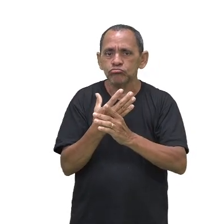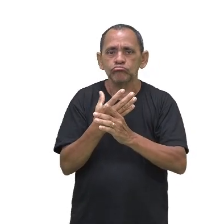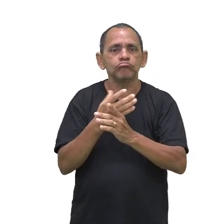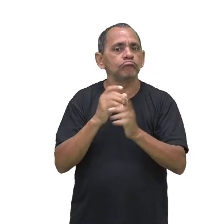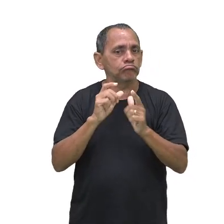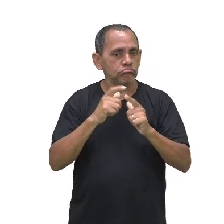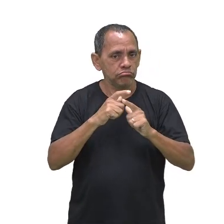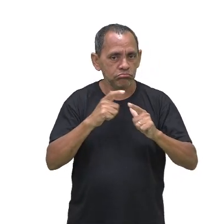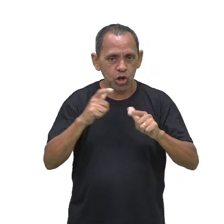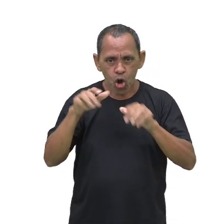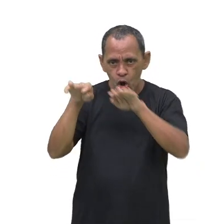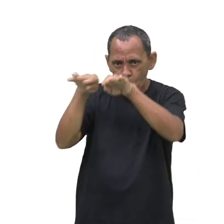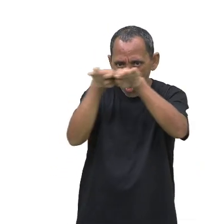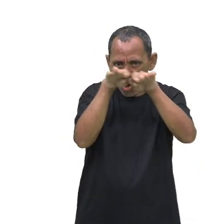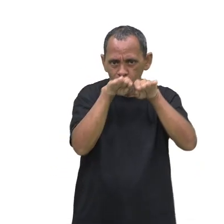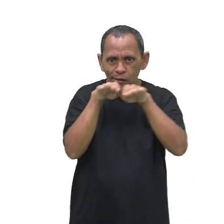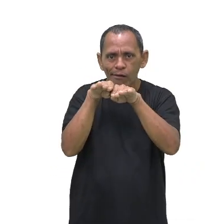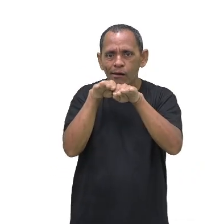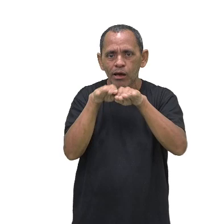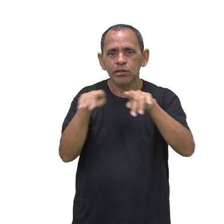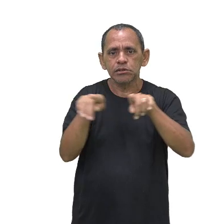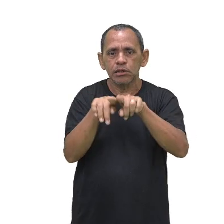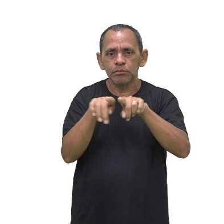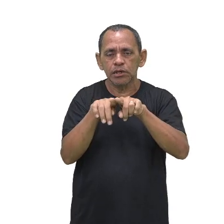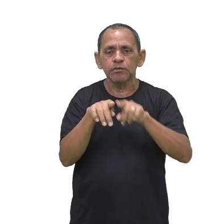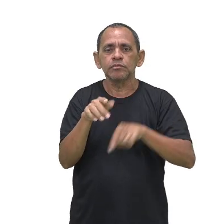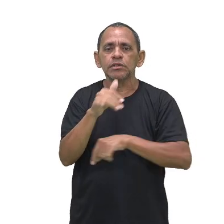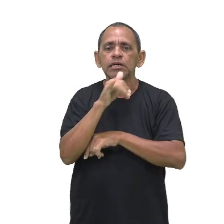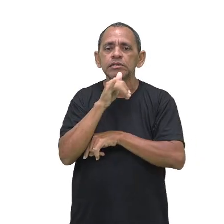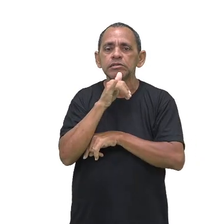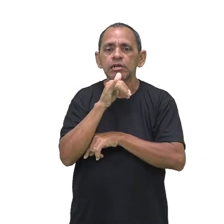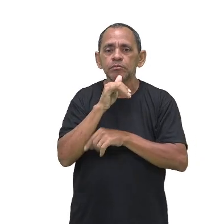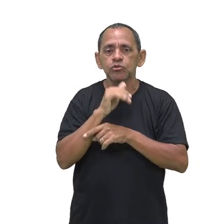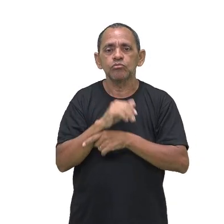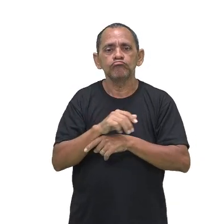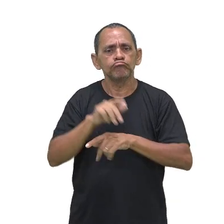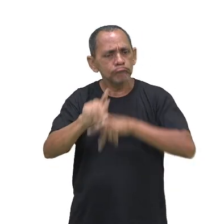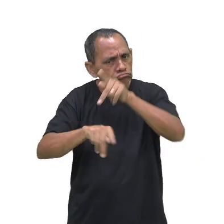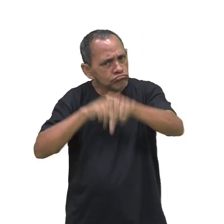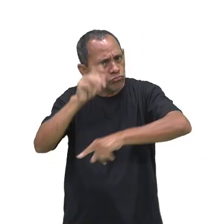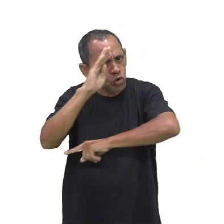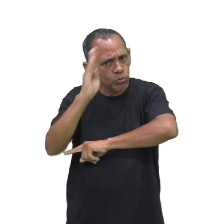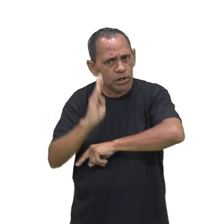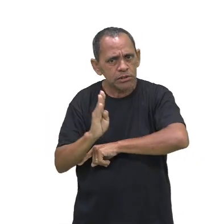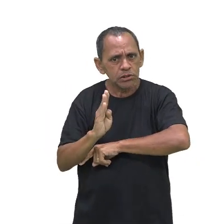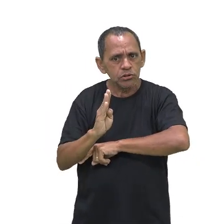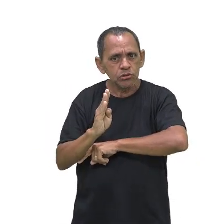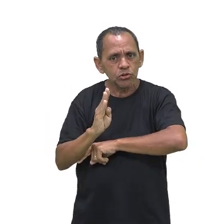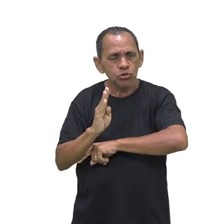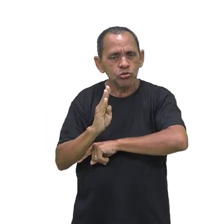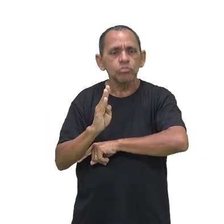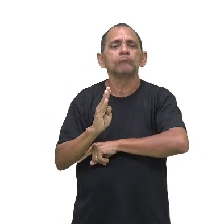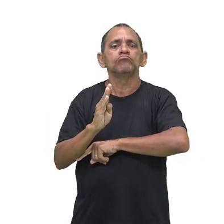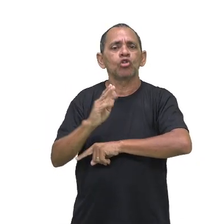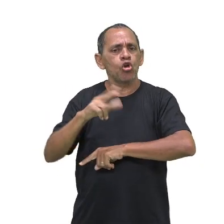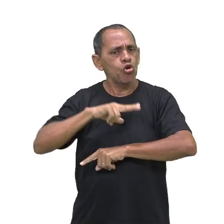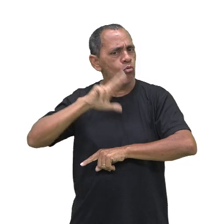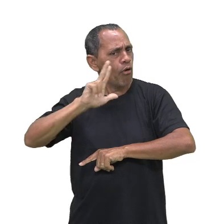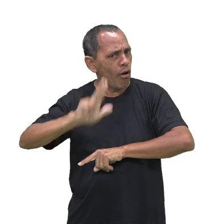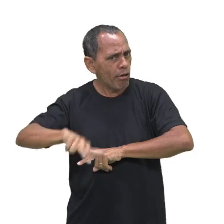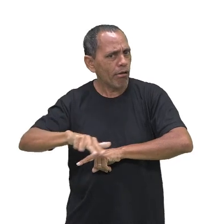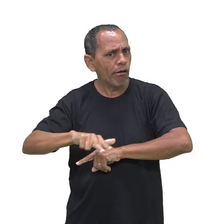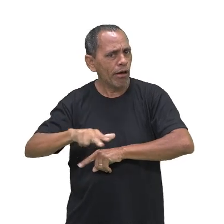homogeneização. Vamos dar um exemplo do povo brasileiro. Quando os portugueses